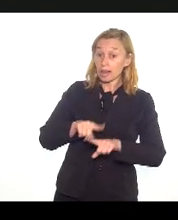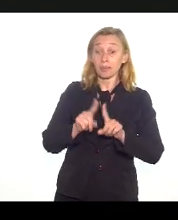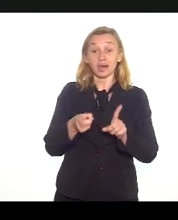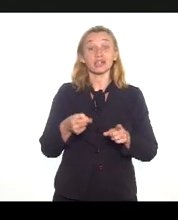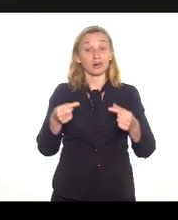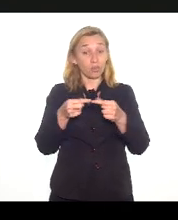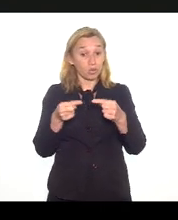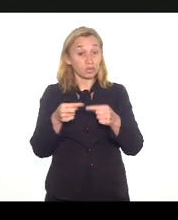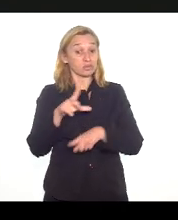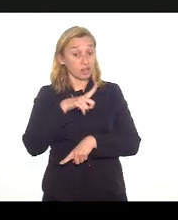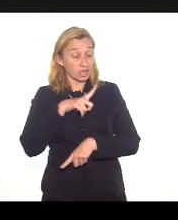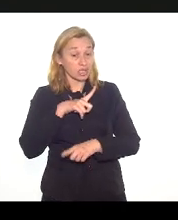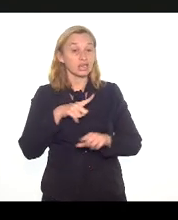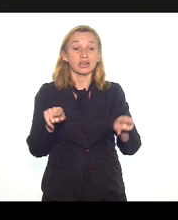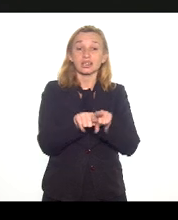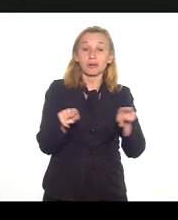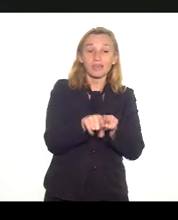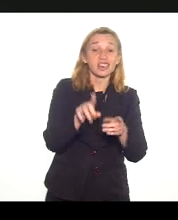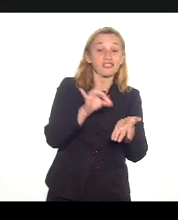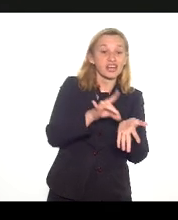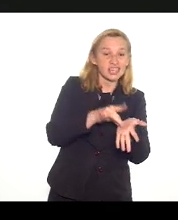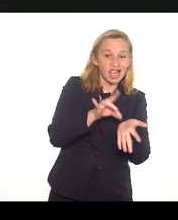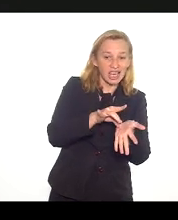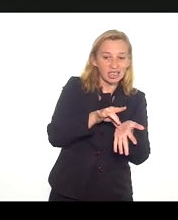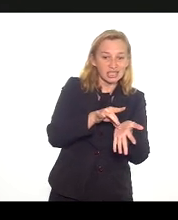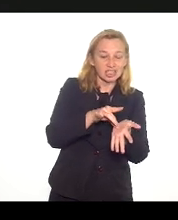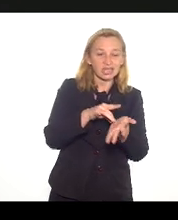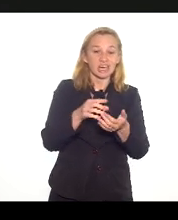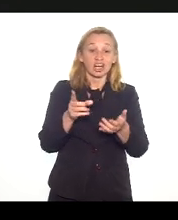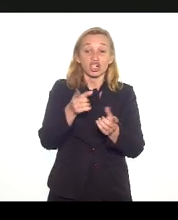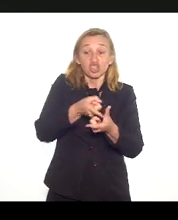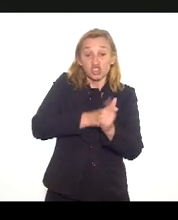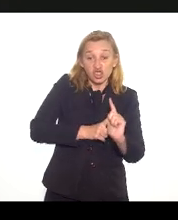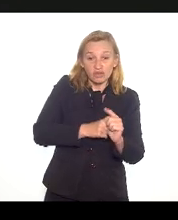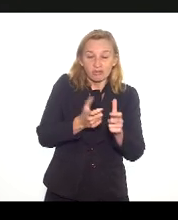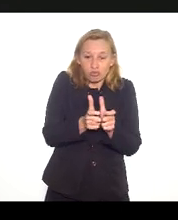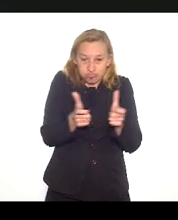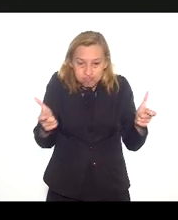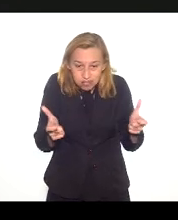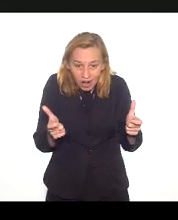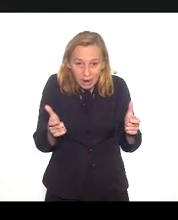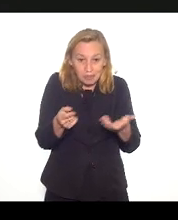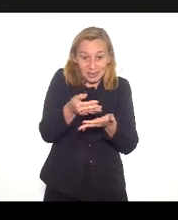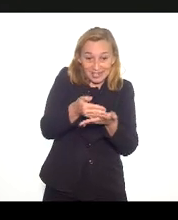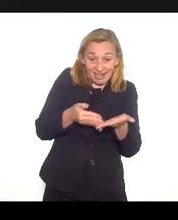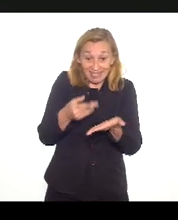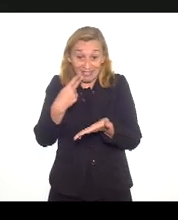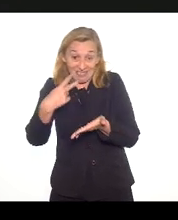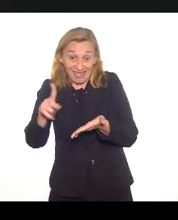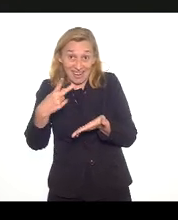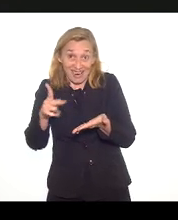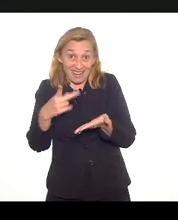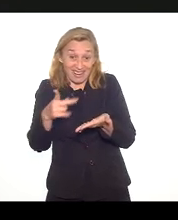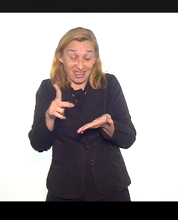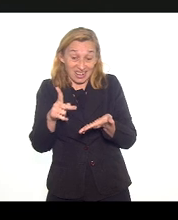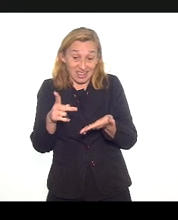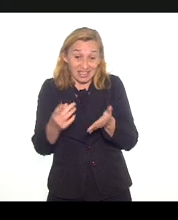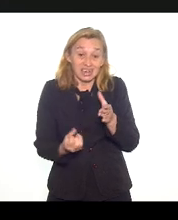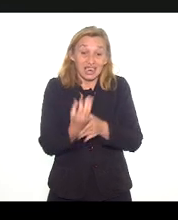acordo e também, na verdade, vai aumentar muita dívida para frente e uma parte dela foi feita também com o